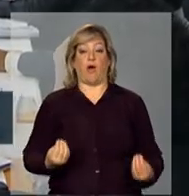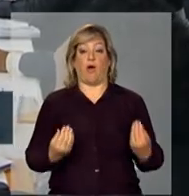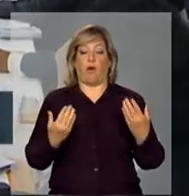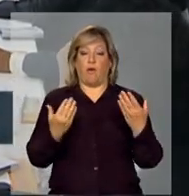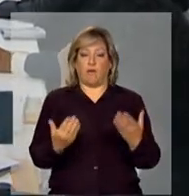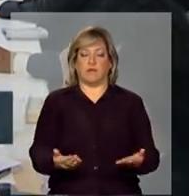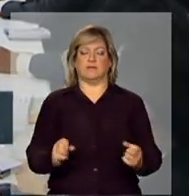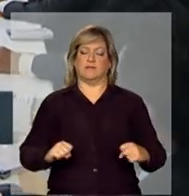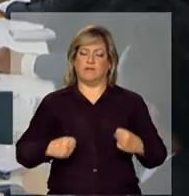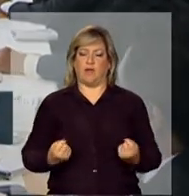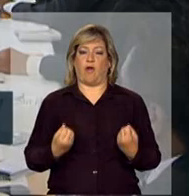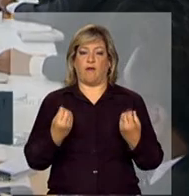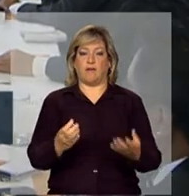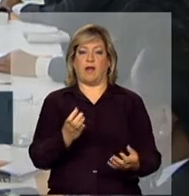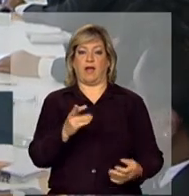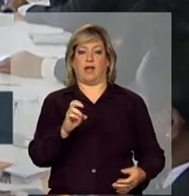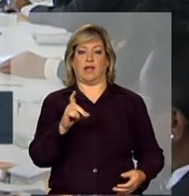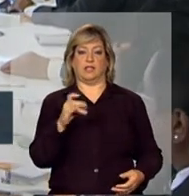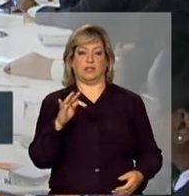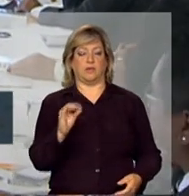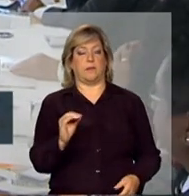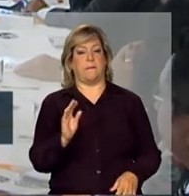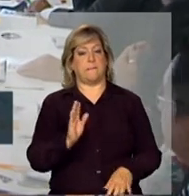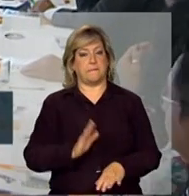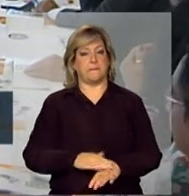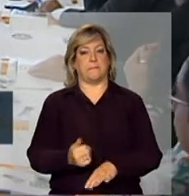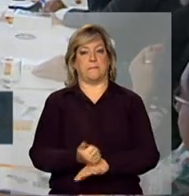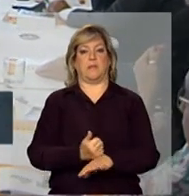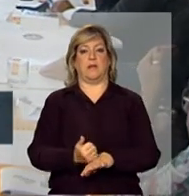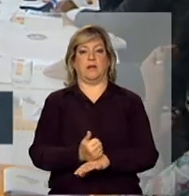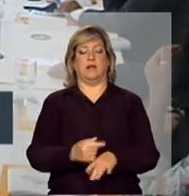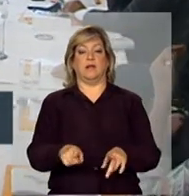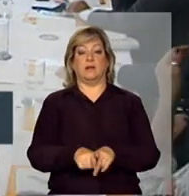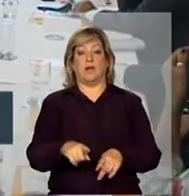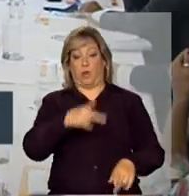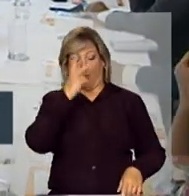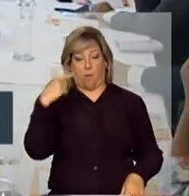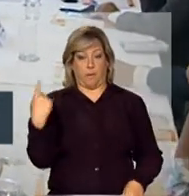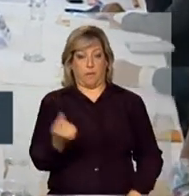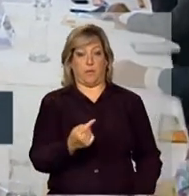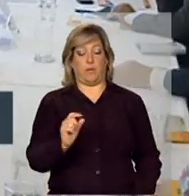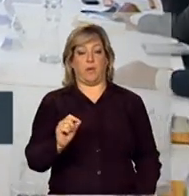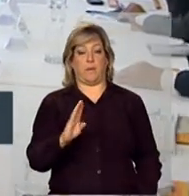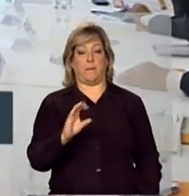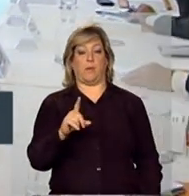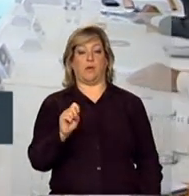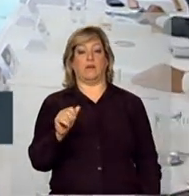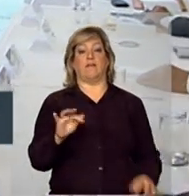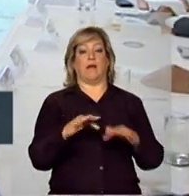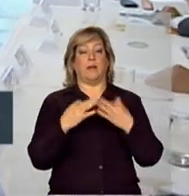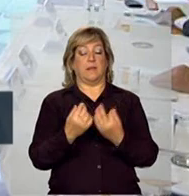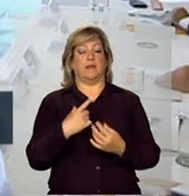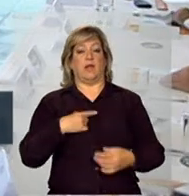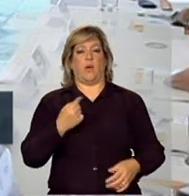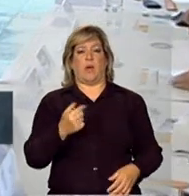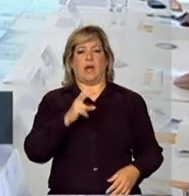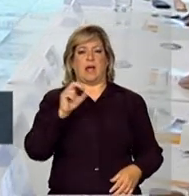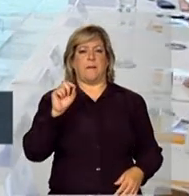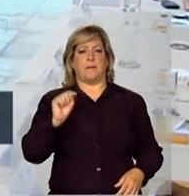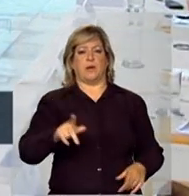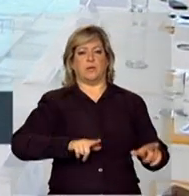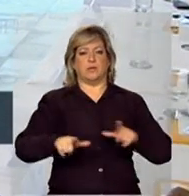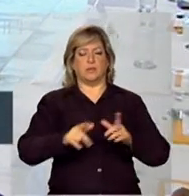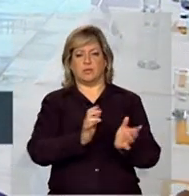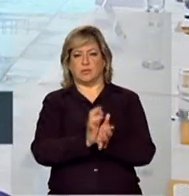já temos uma oferta de crédito para o público do Bolsa Família, de quase 590 mil operações. Essas